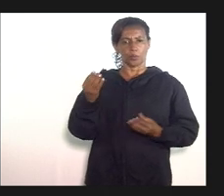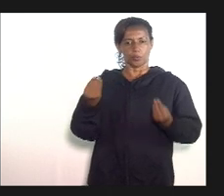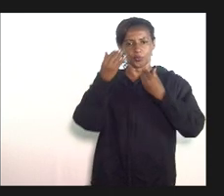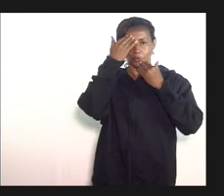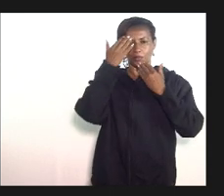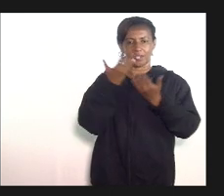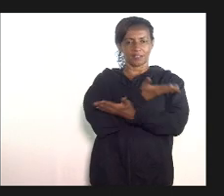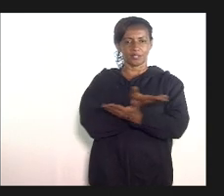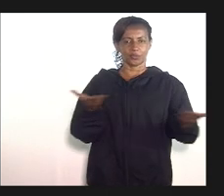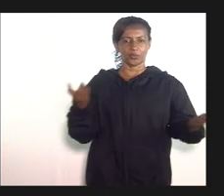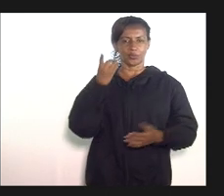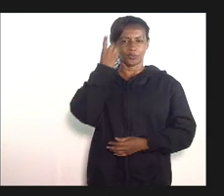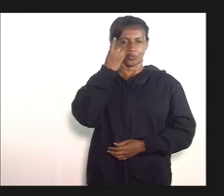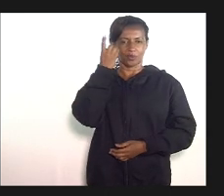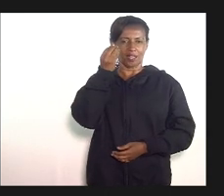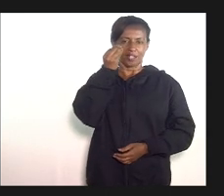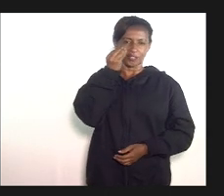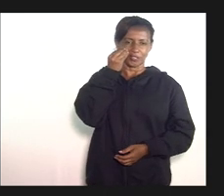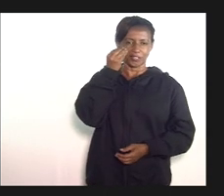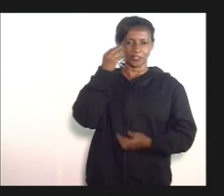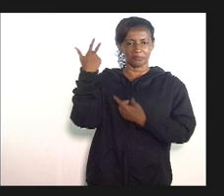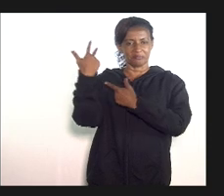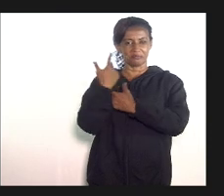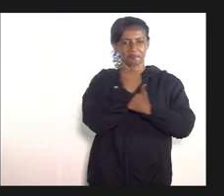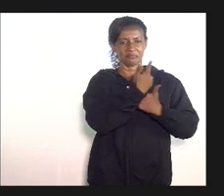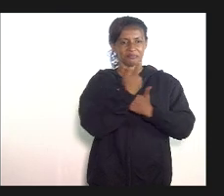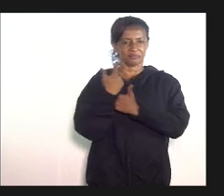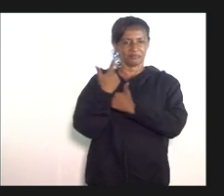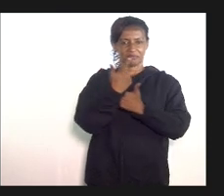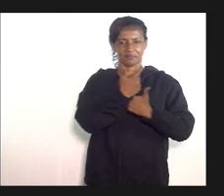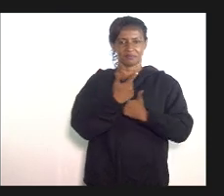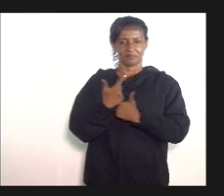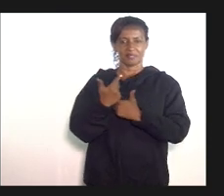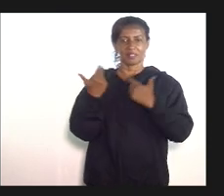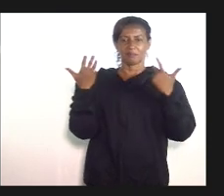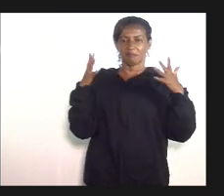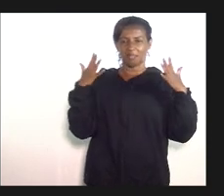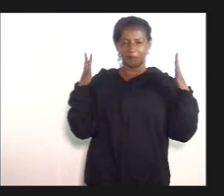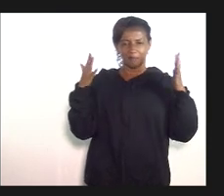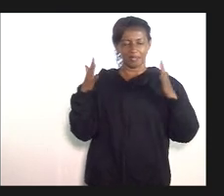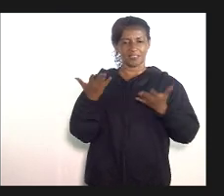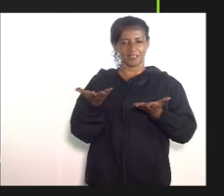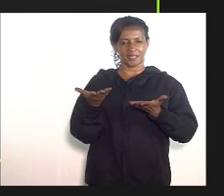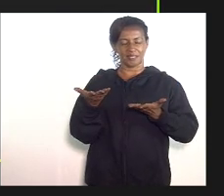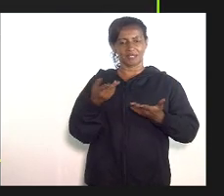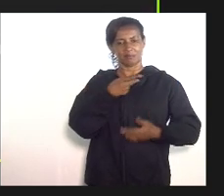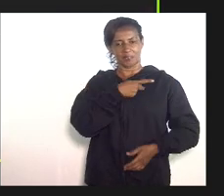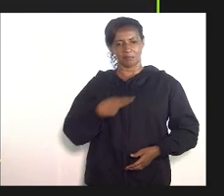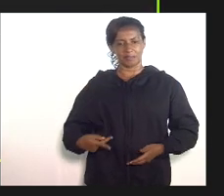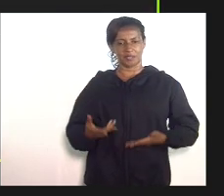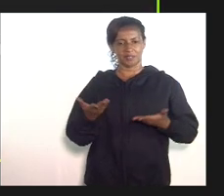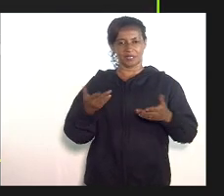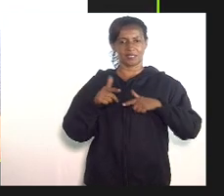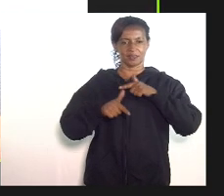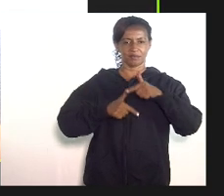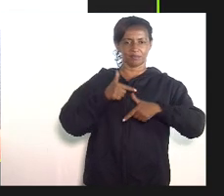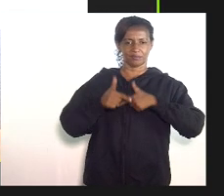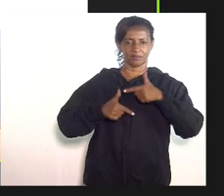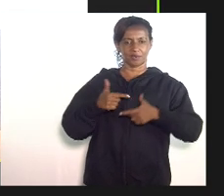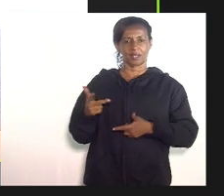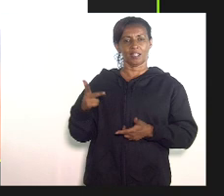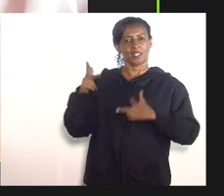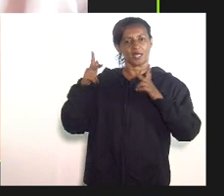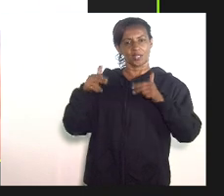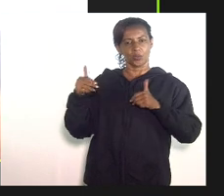deputados que estão nos assistindo parabéns aí pela condução dos trabalhos assim como a deputada